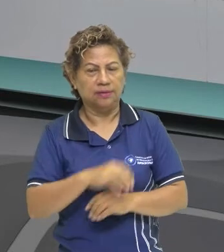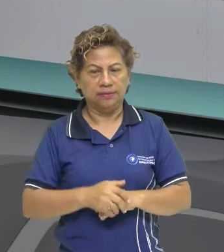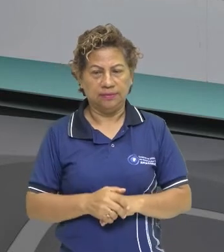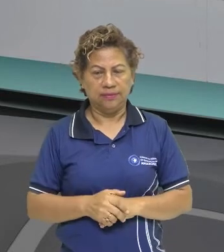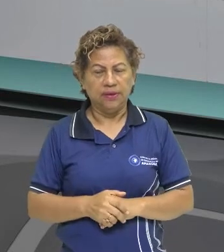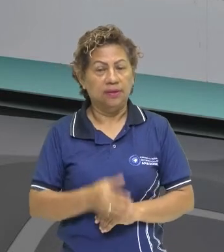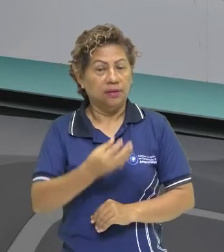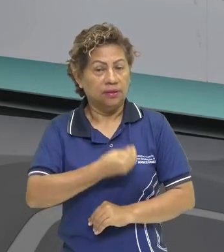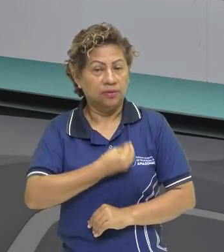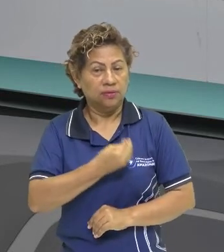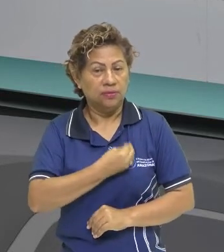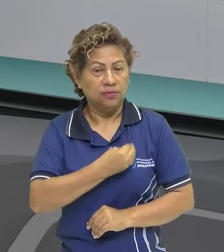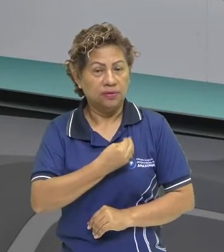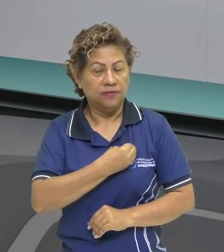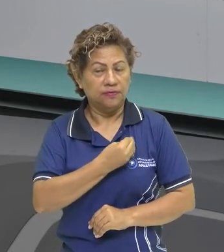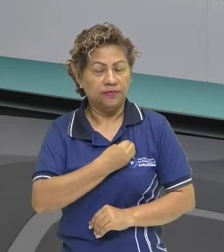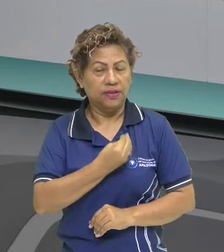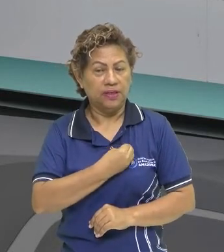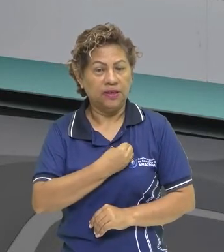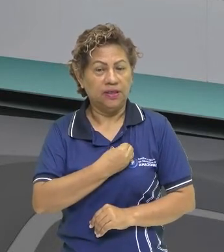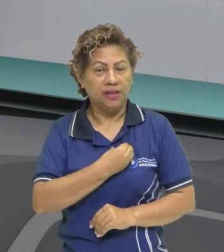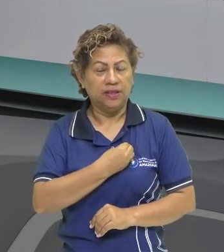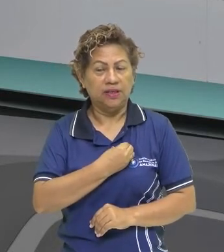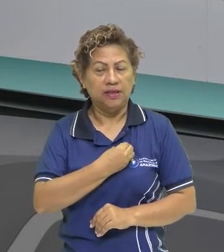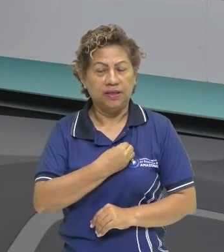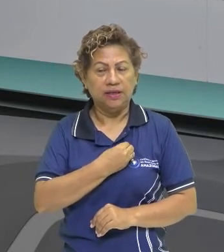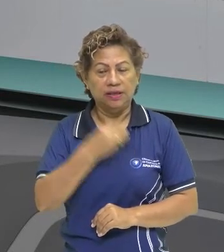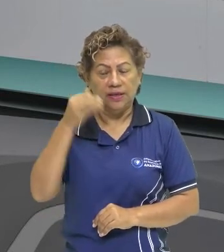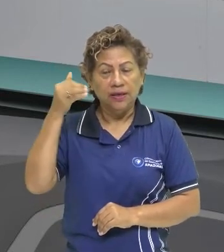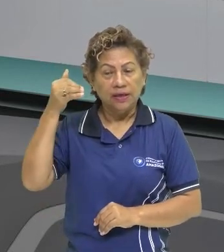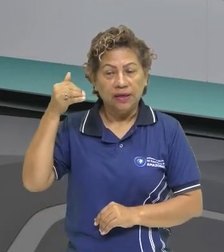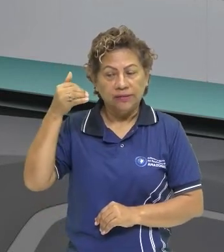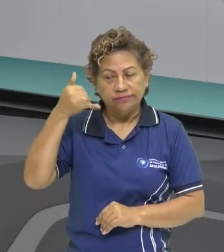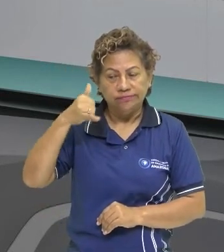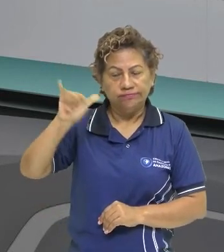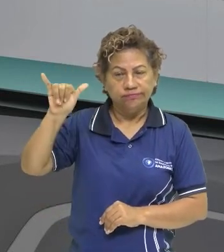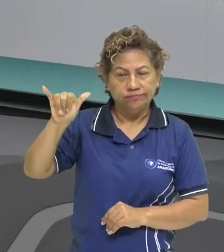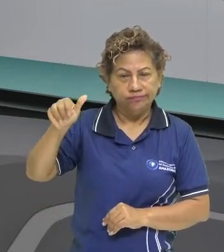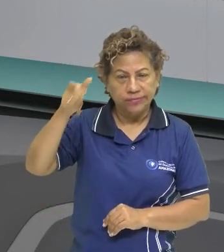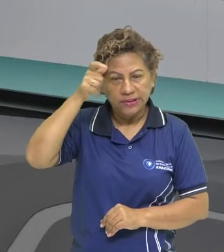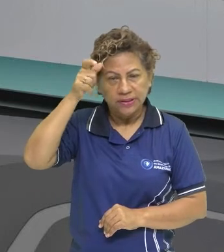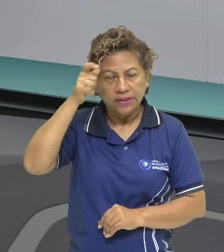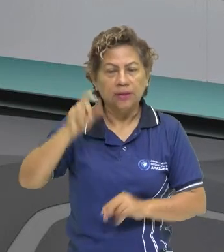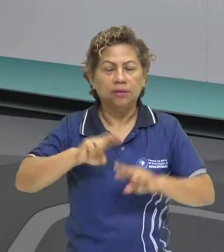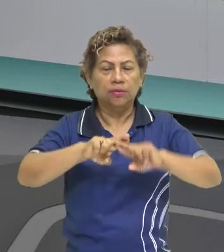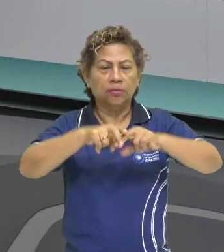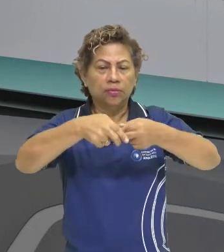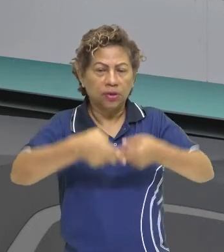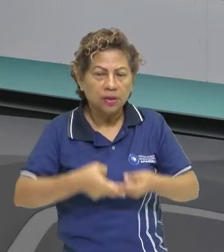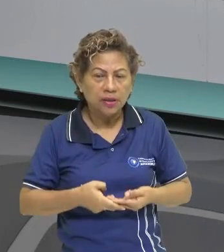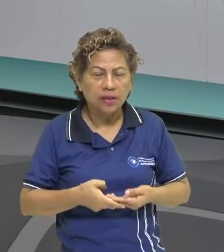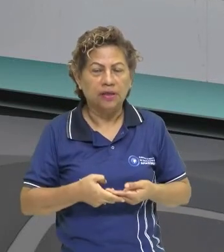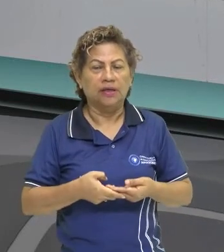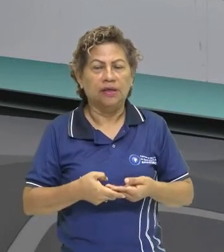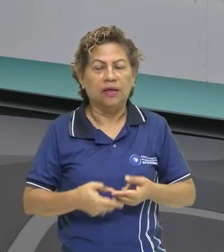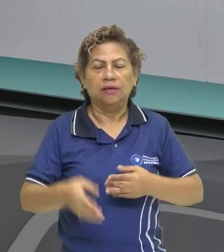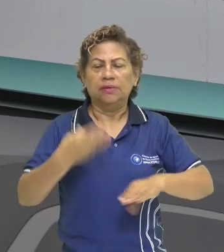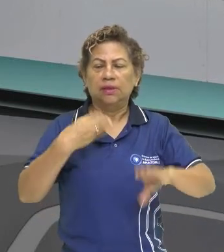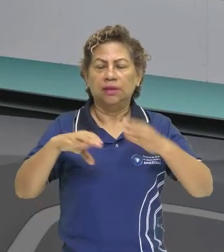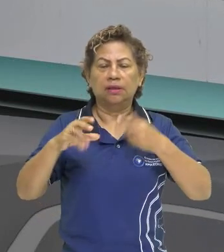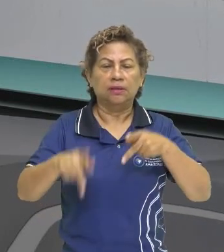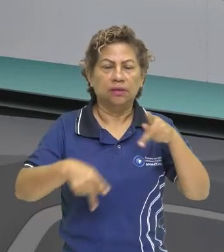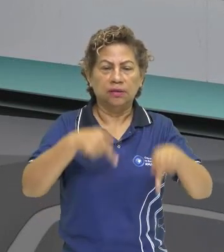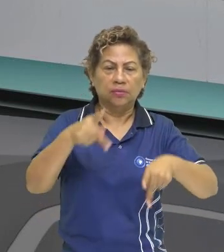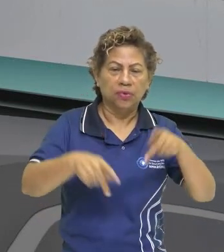vida o diabo espanta. Por isso vos canta com prazer o povo, porque